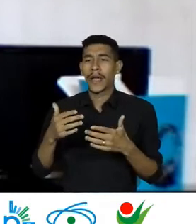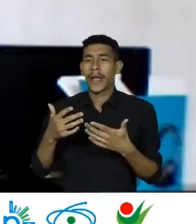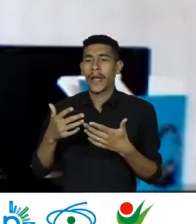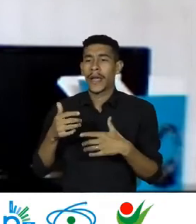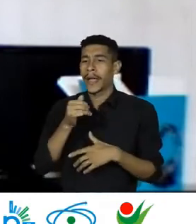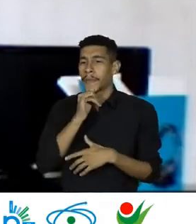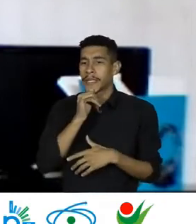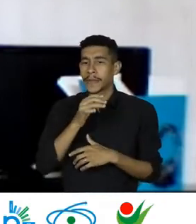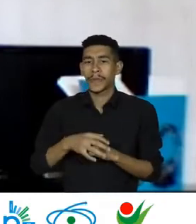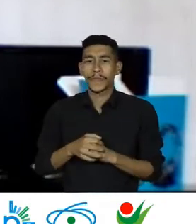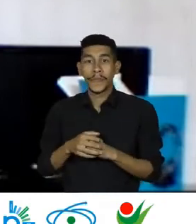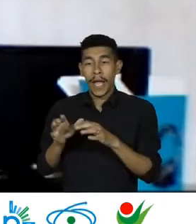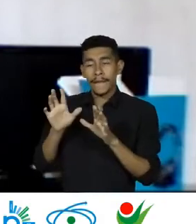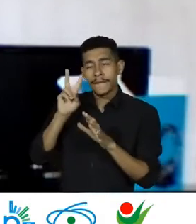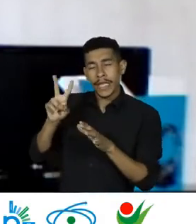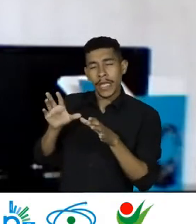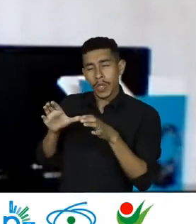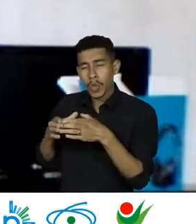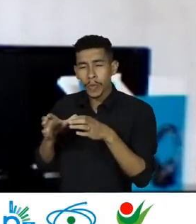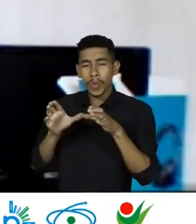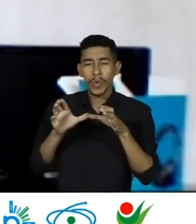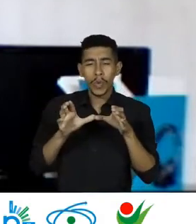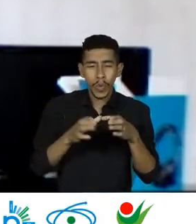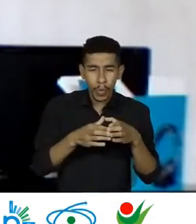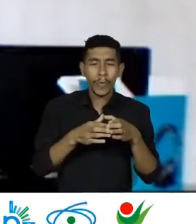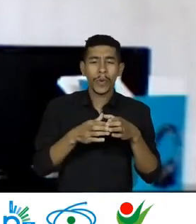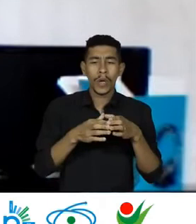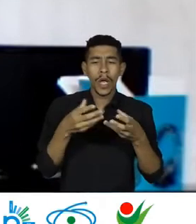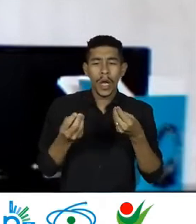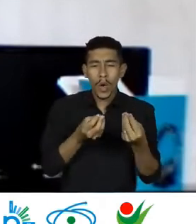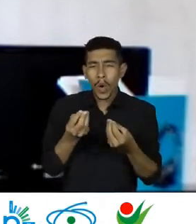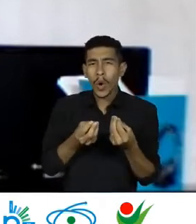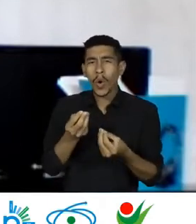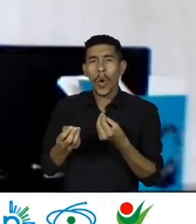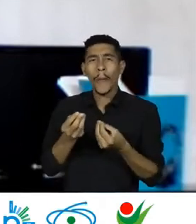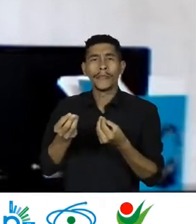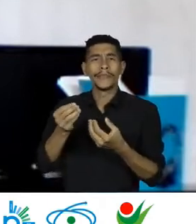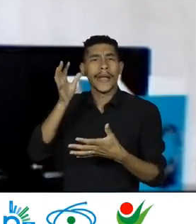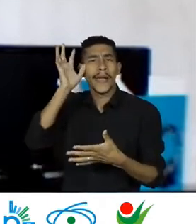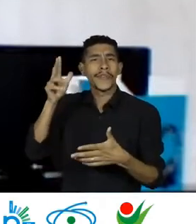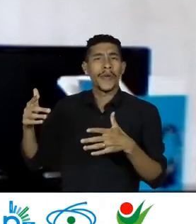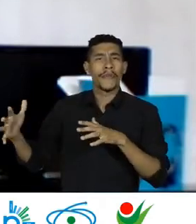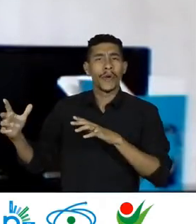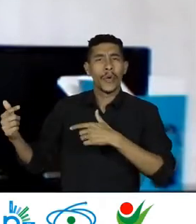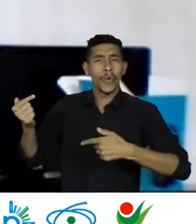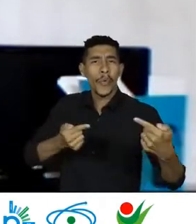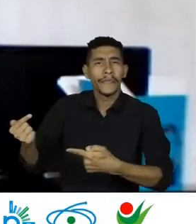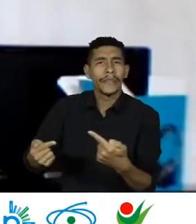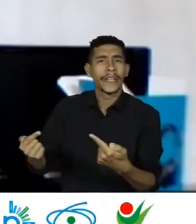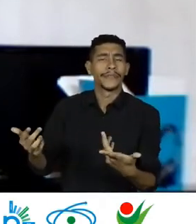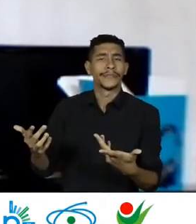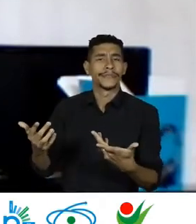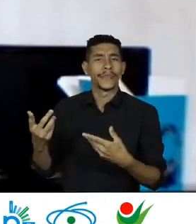grupos Como é que eles Gerenciam isso O conflito A tensão E a coesão E dá para